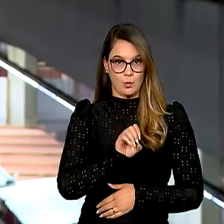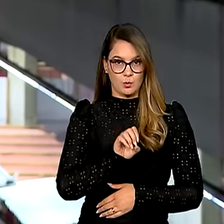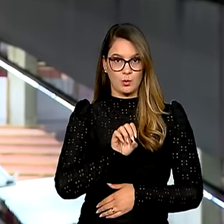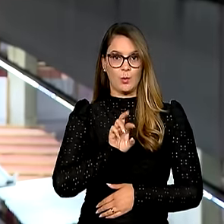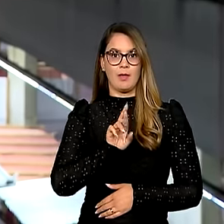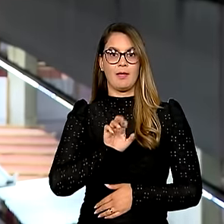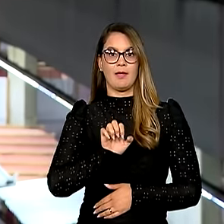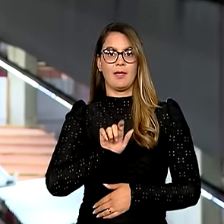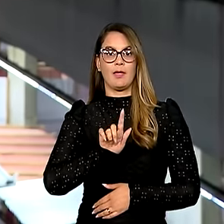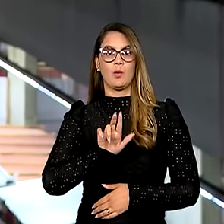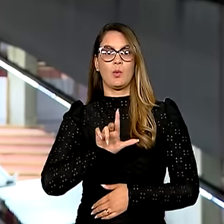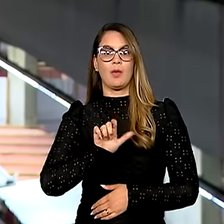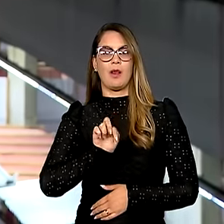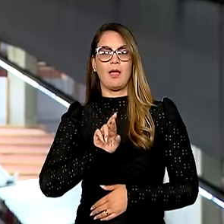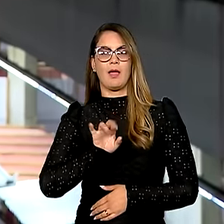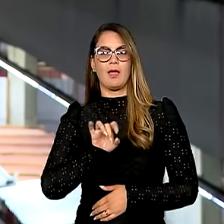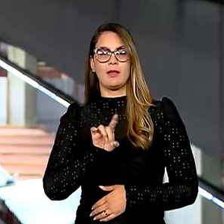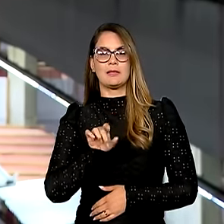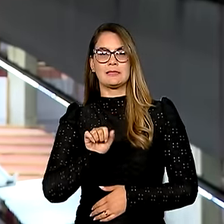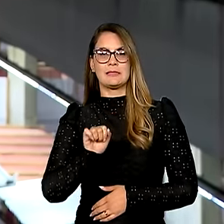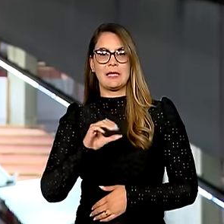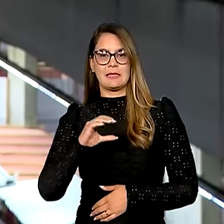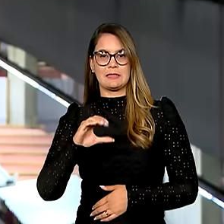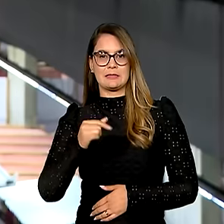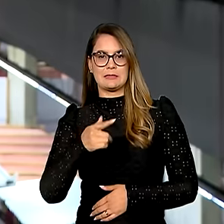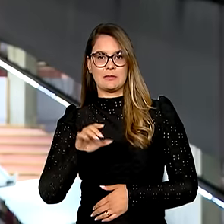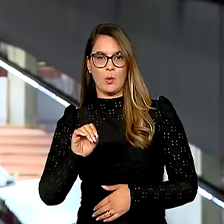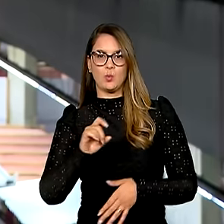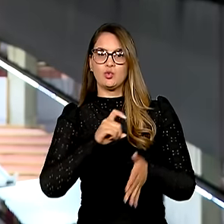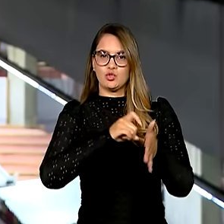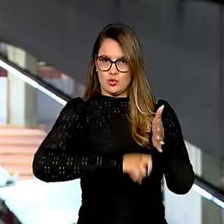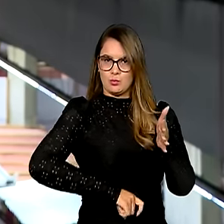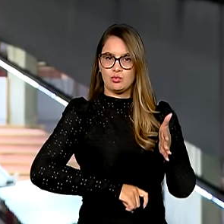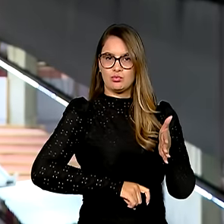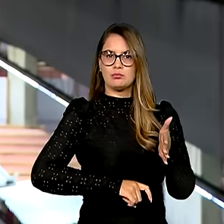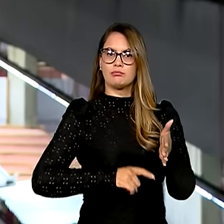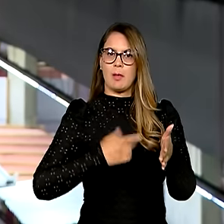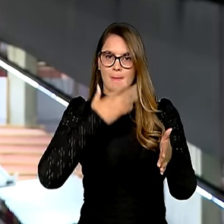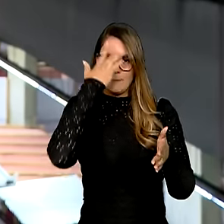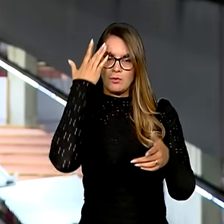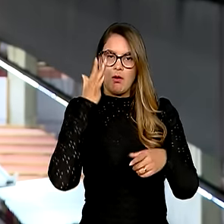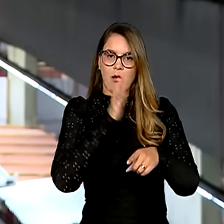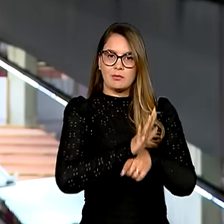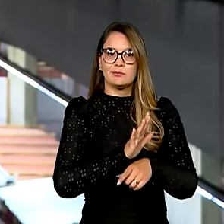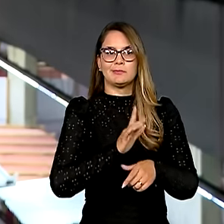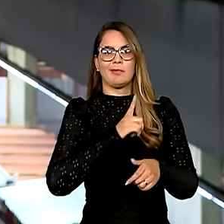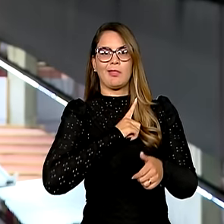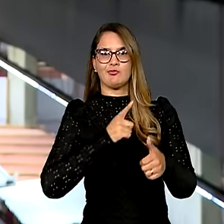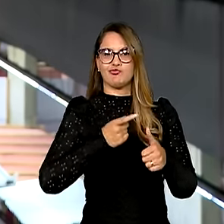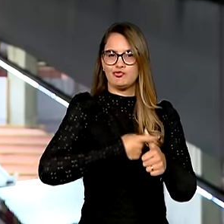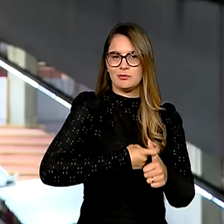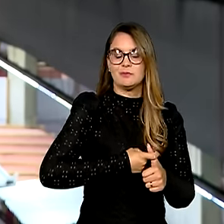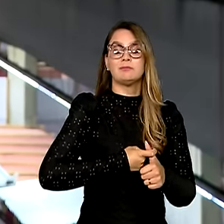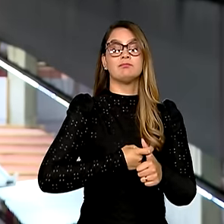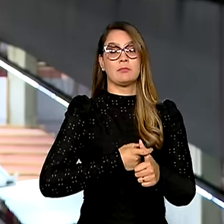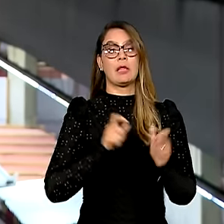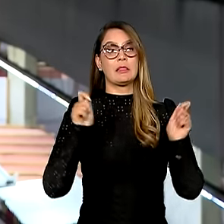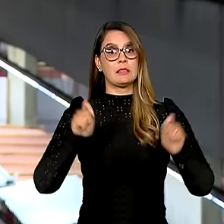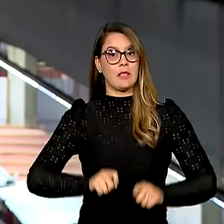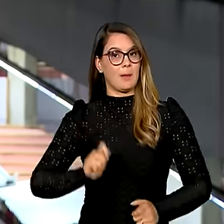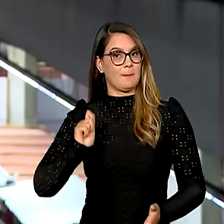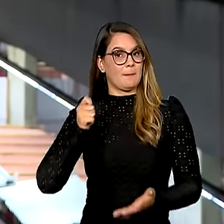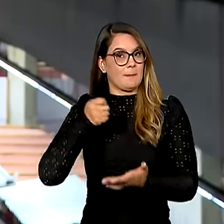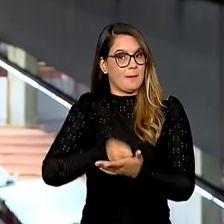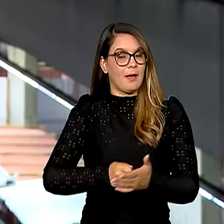incentivada de tributos para contribuintes com débitos fiscais permite que o